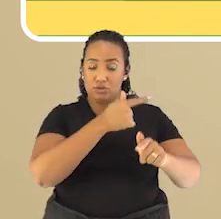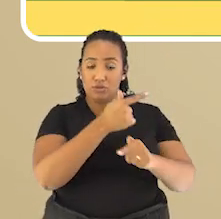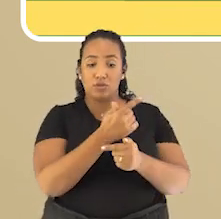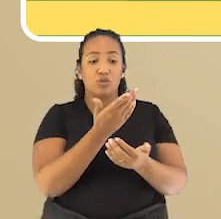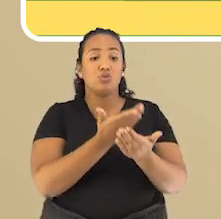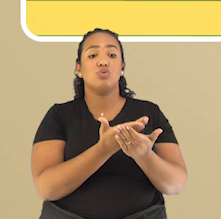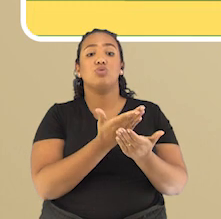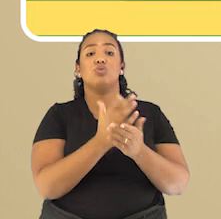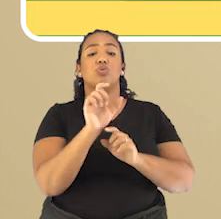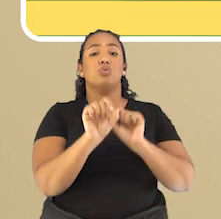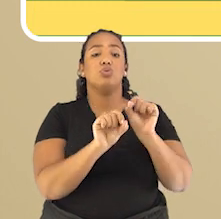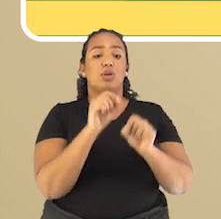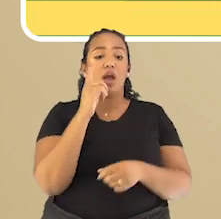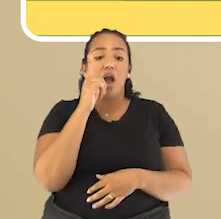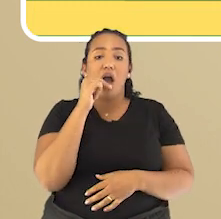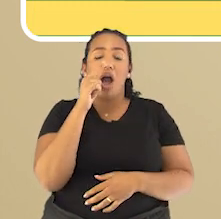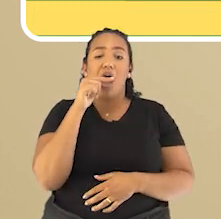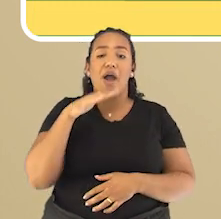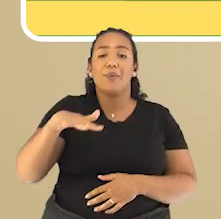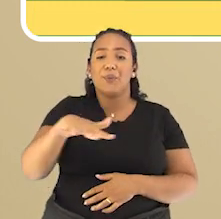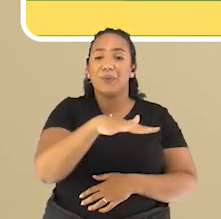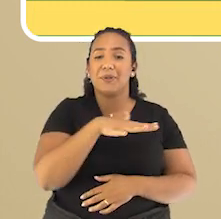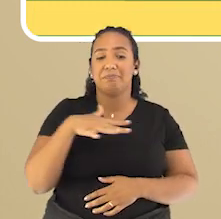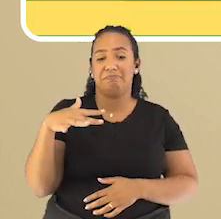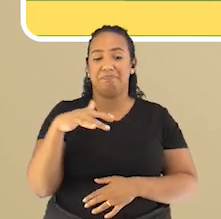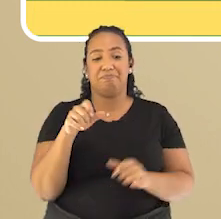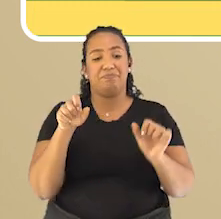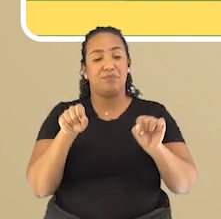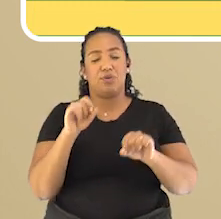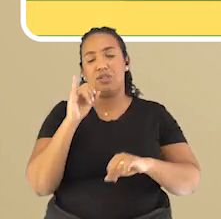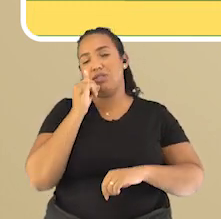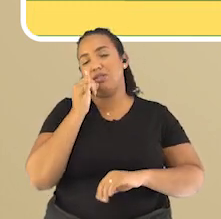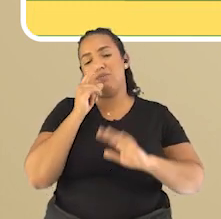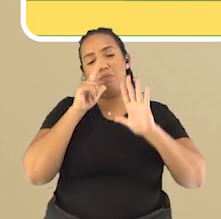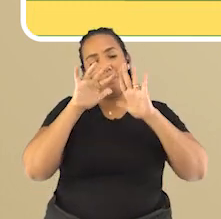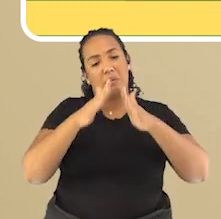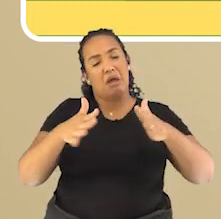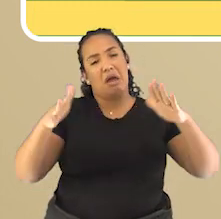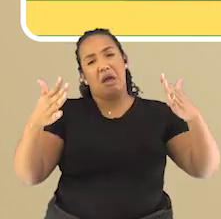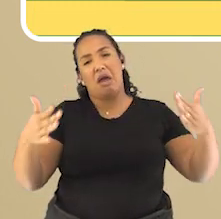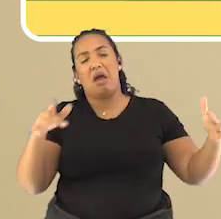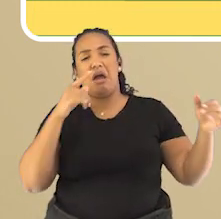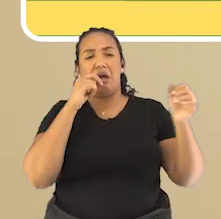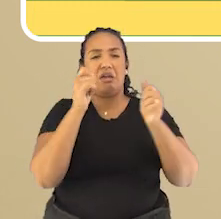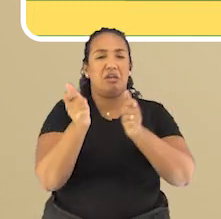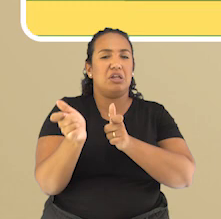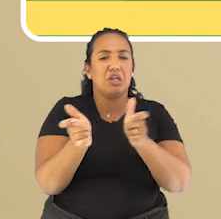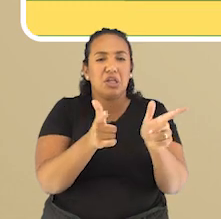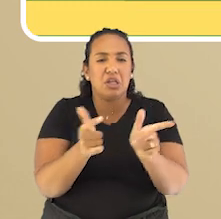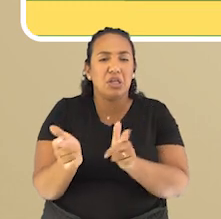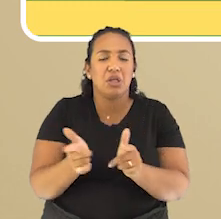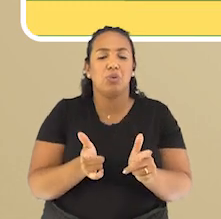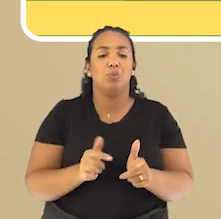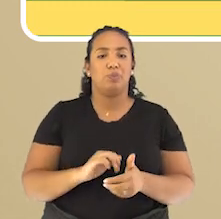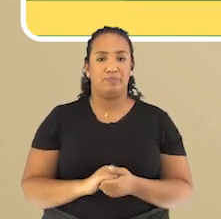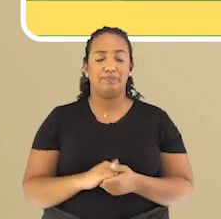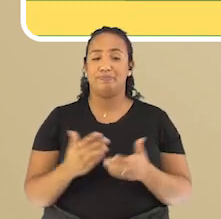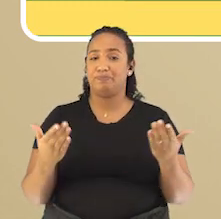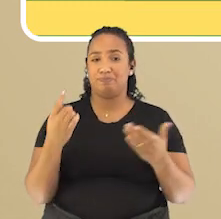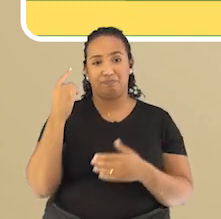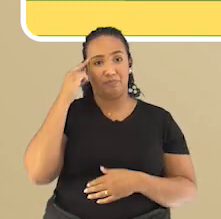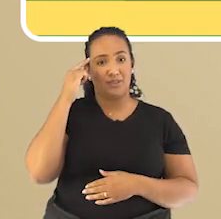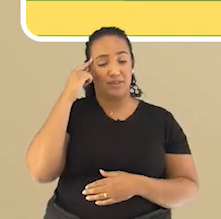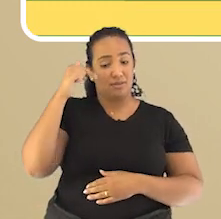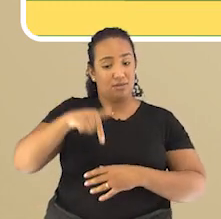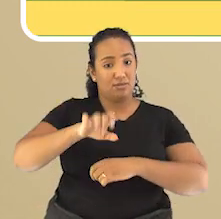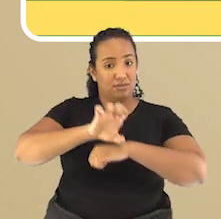que estuda as águas na superfície terrestre, sejam elas dos oceanos, mares, rios e etc. Vamos pensar sobre a